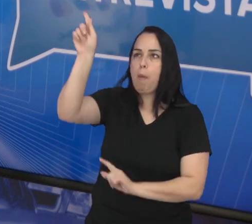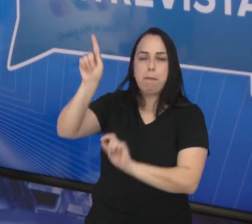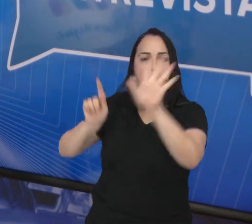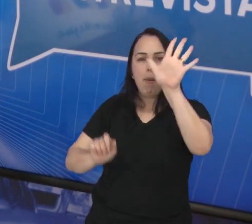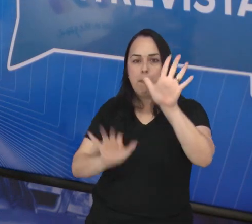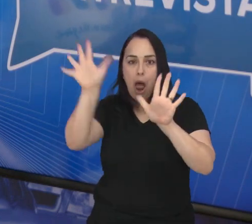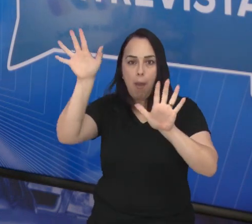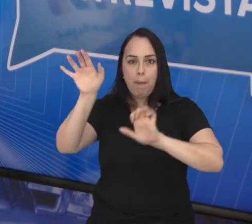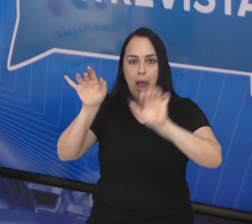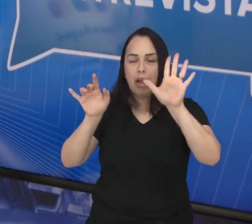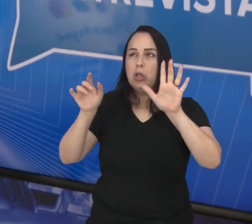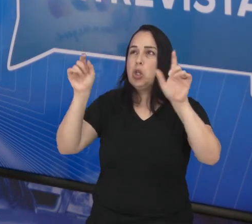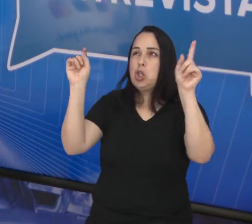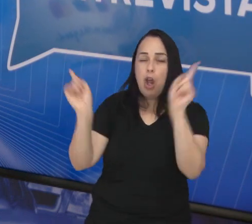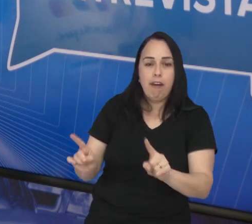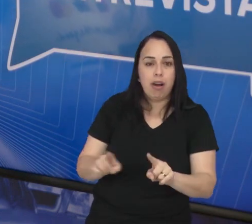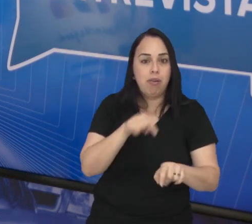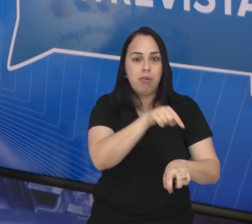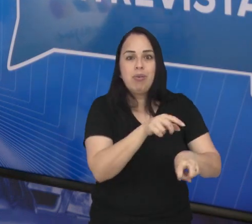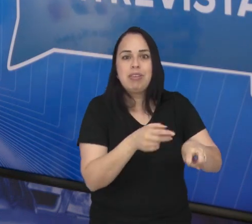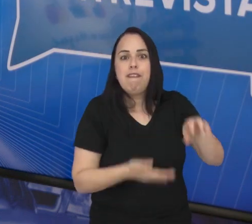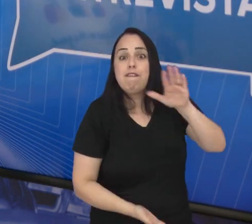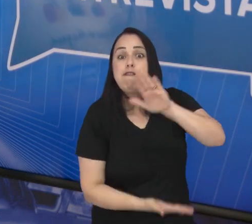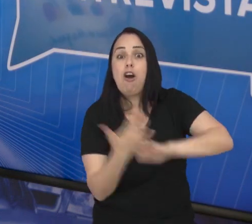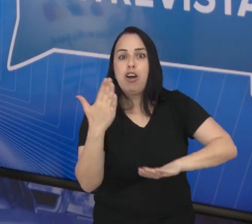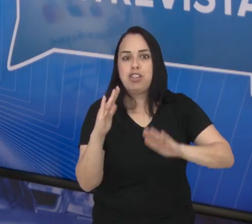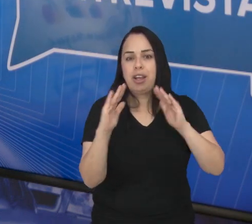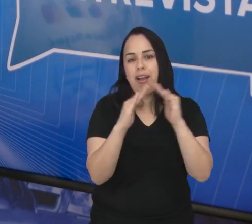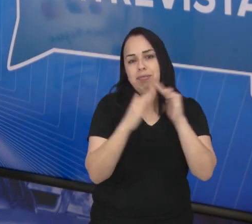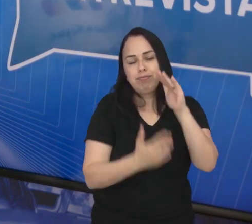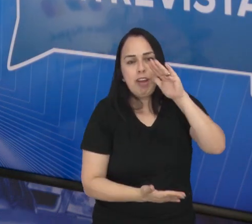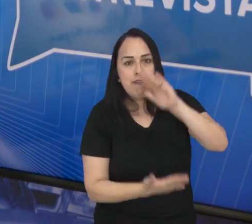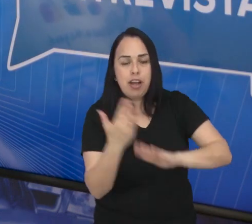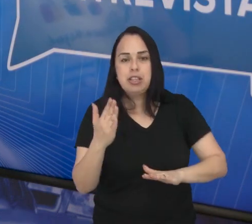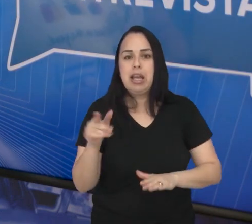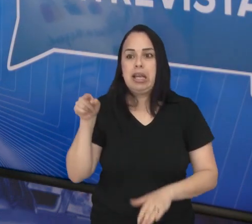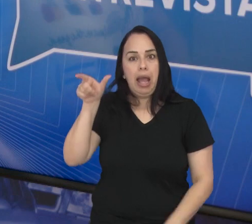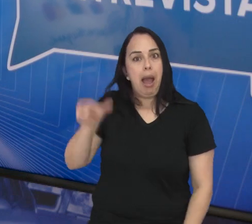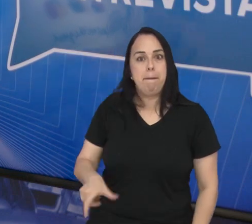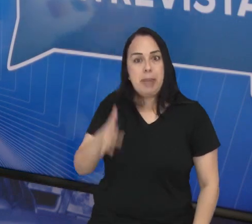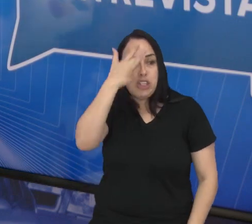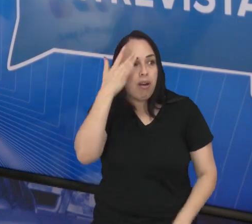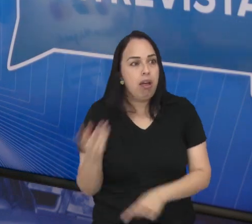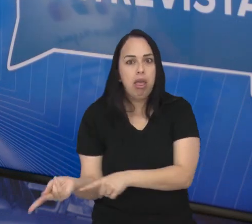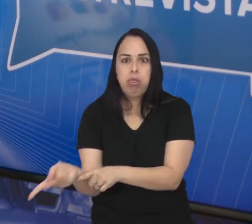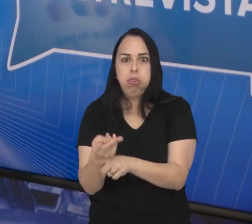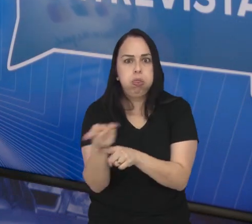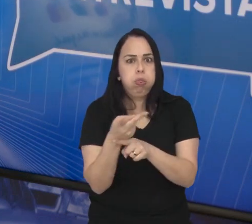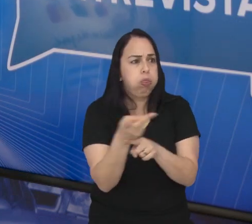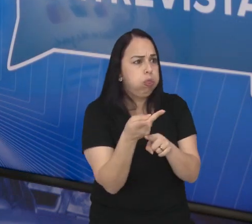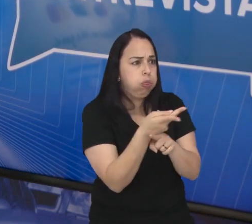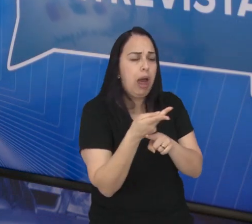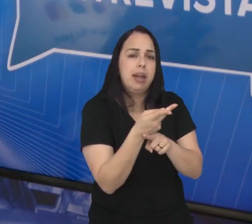trovão, muitas vezes os animais fogem por isso. Então, o tutor vai em busca desse animal. Então, a gente